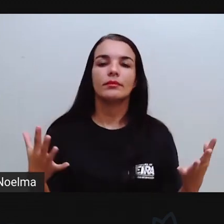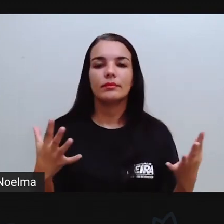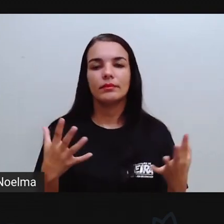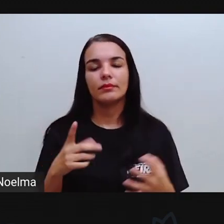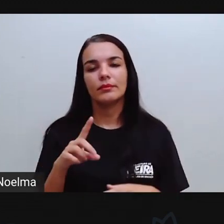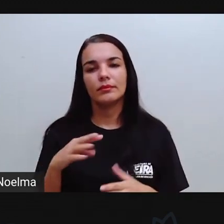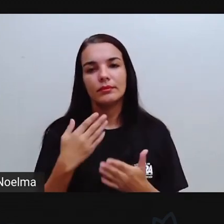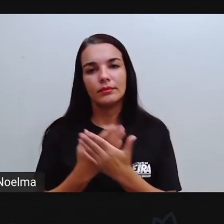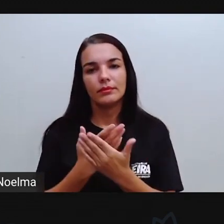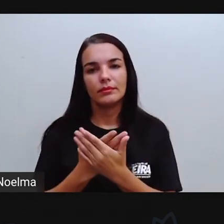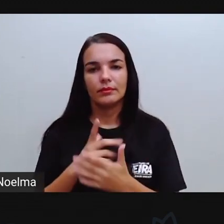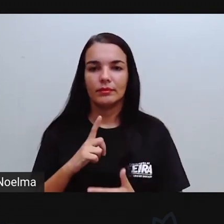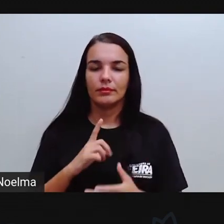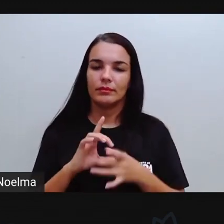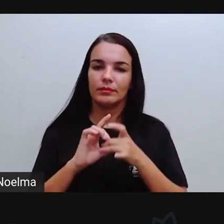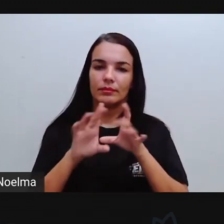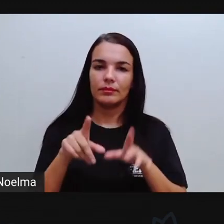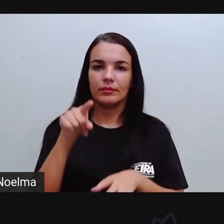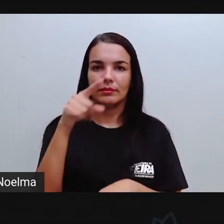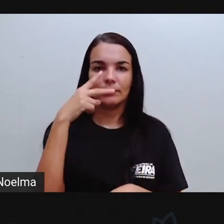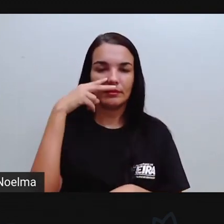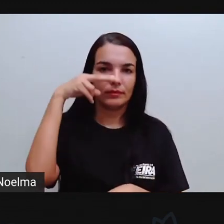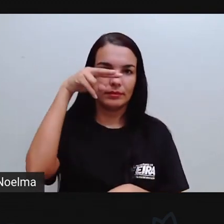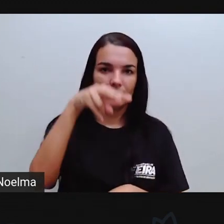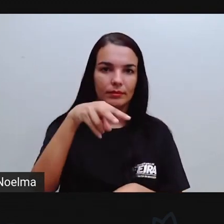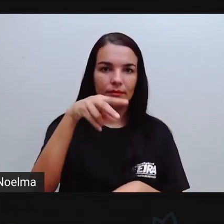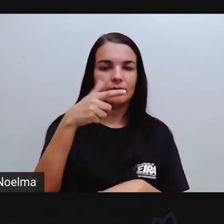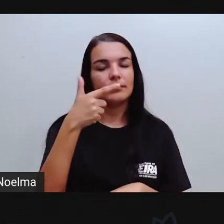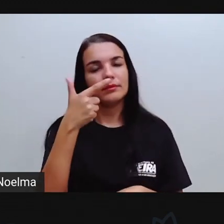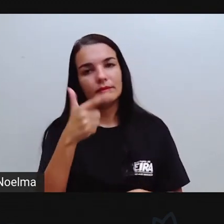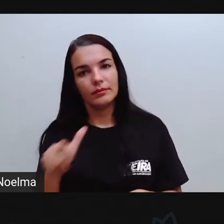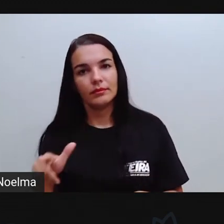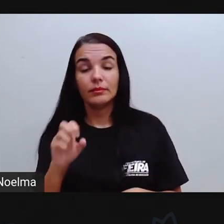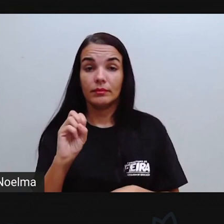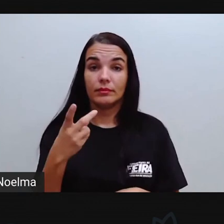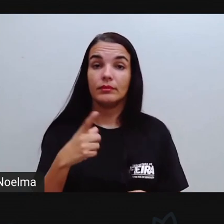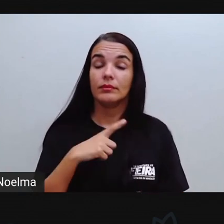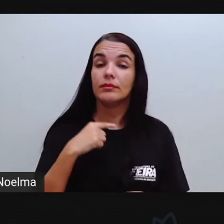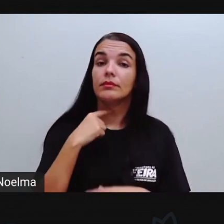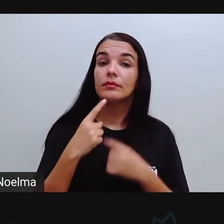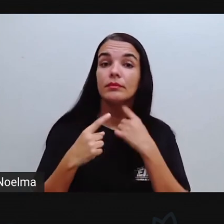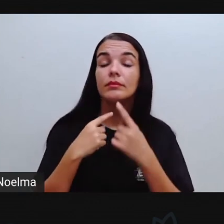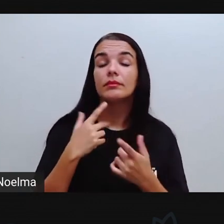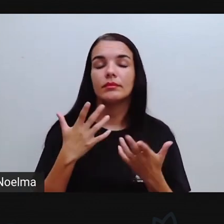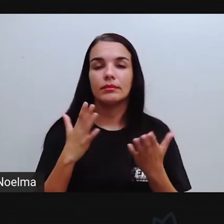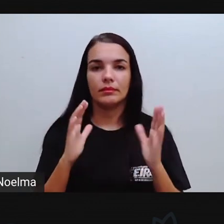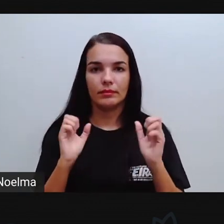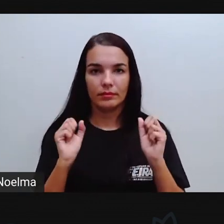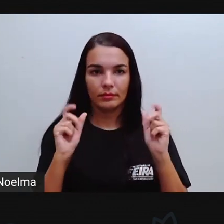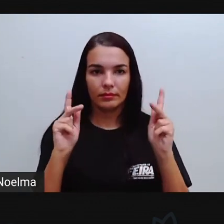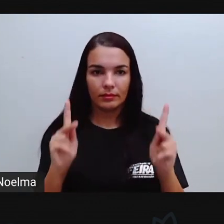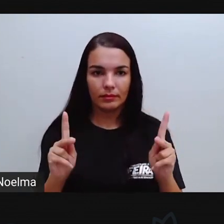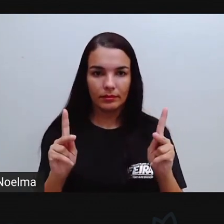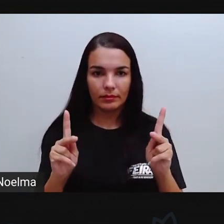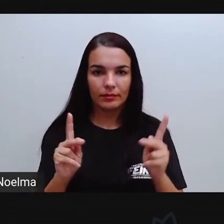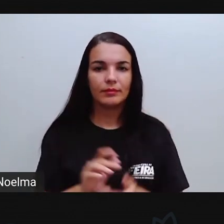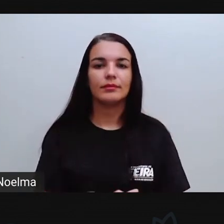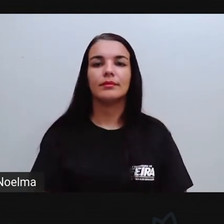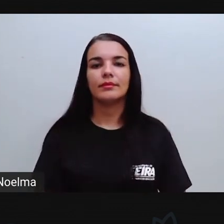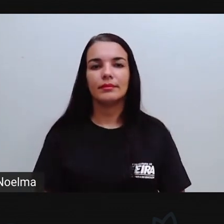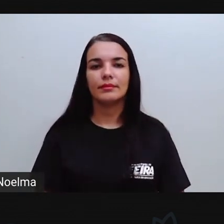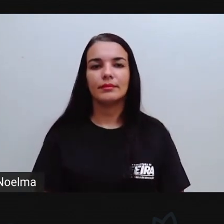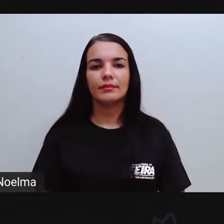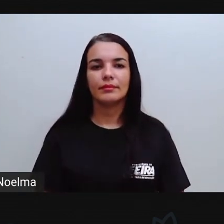mas todas as outras aulas caso vocês queiram rever novamente ou vocês tenham perdido alguma aula. Certo?